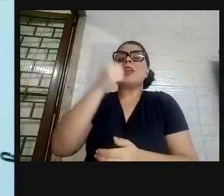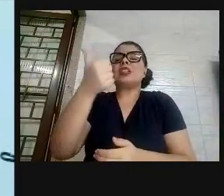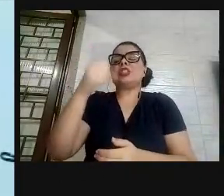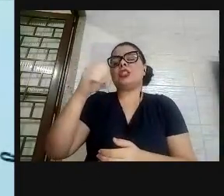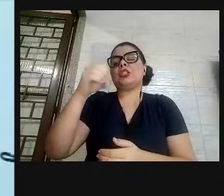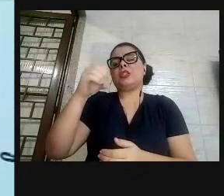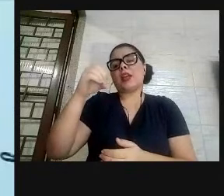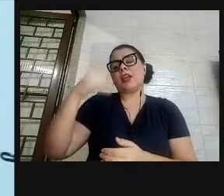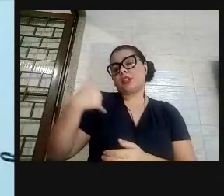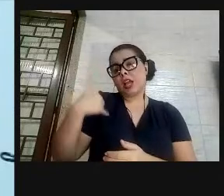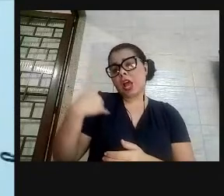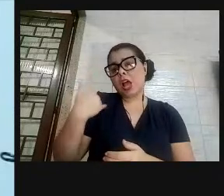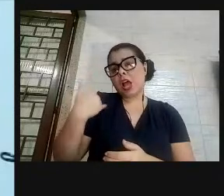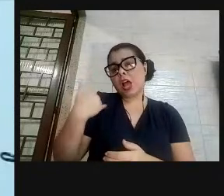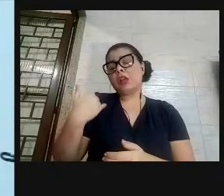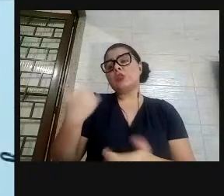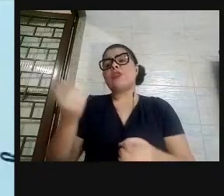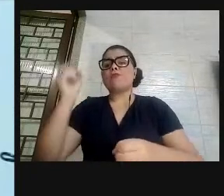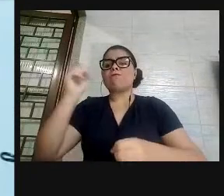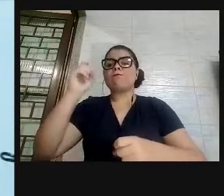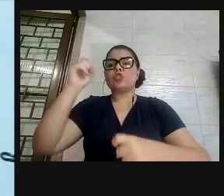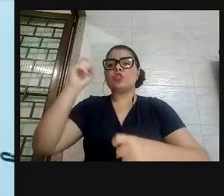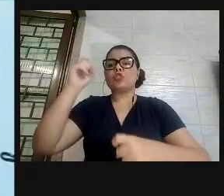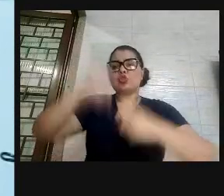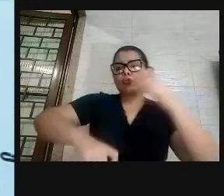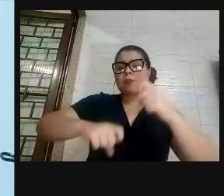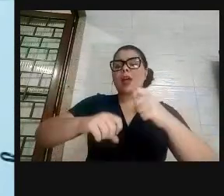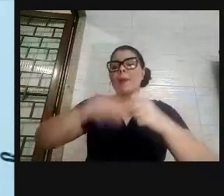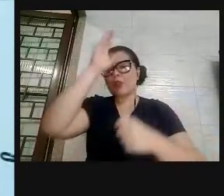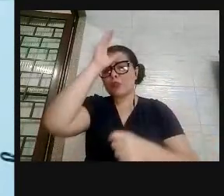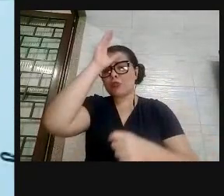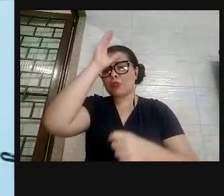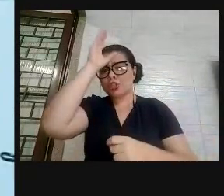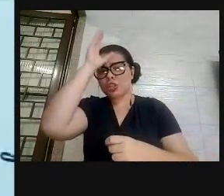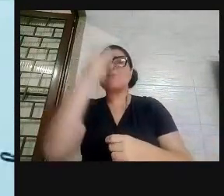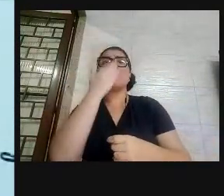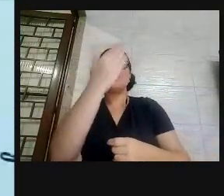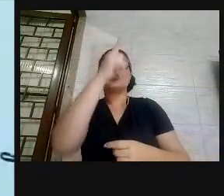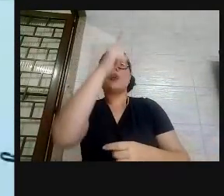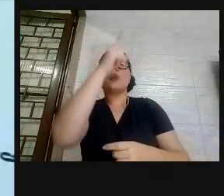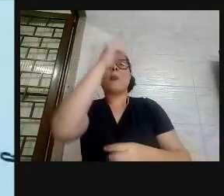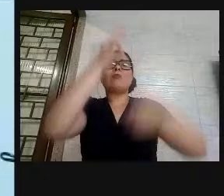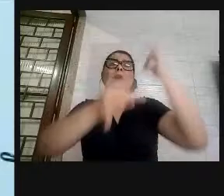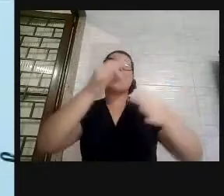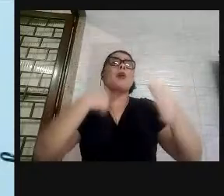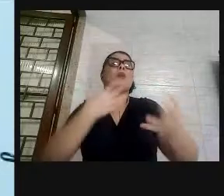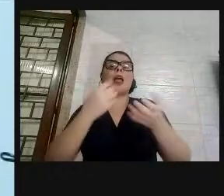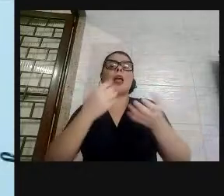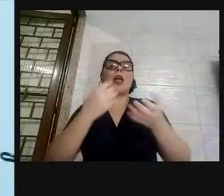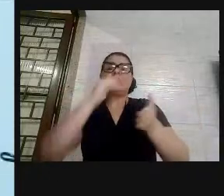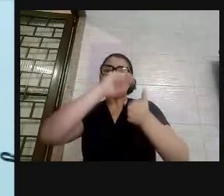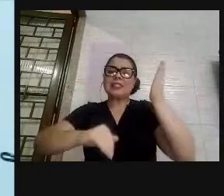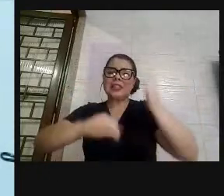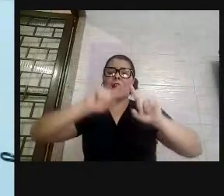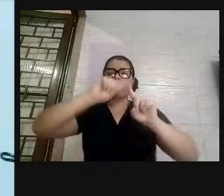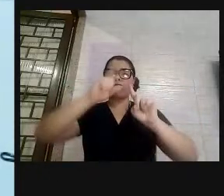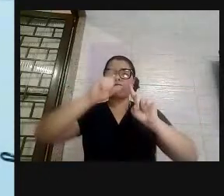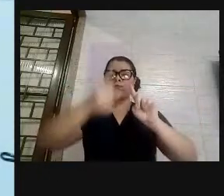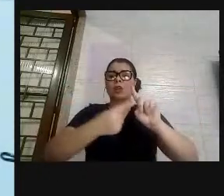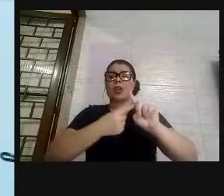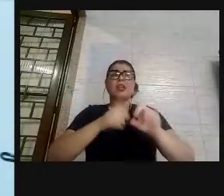tio e buscou o direito na justiça ao aborto. A violência que se fez